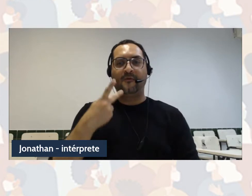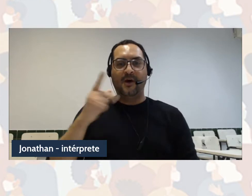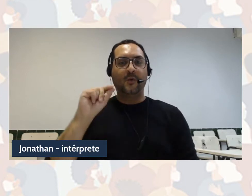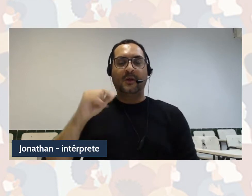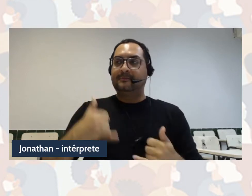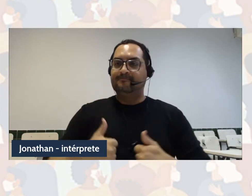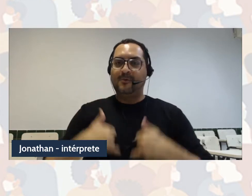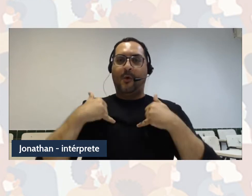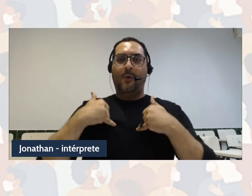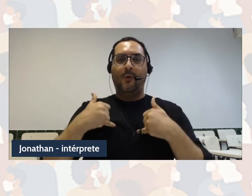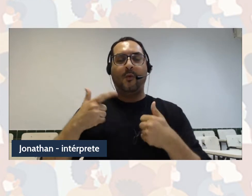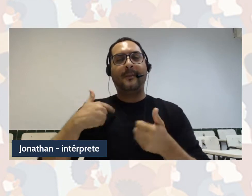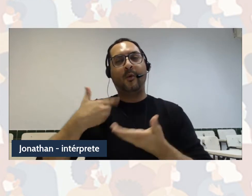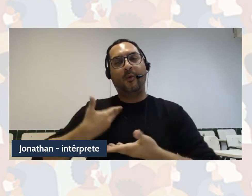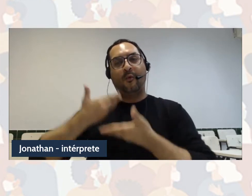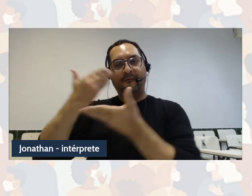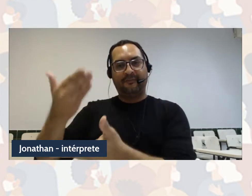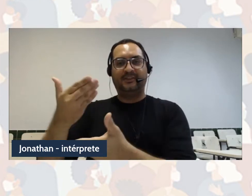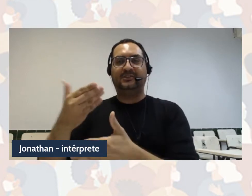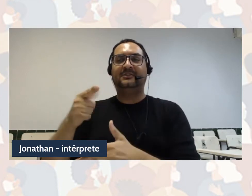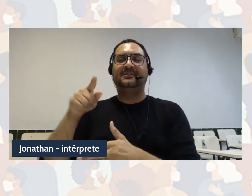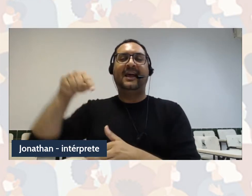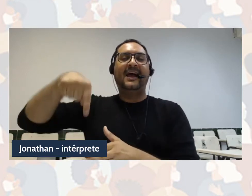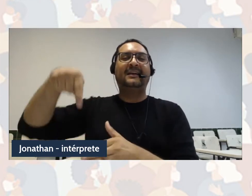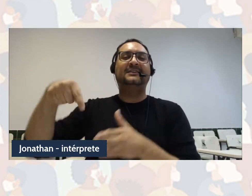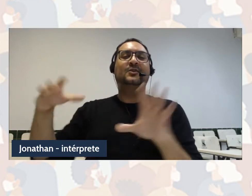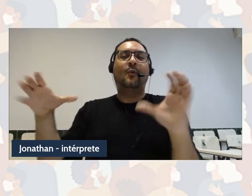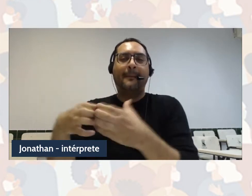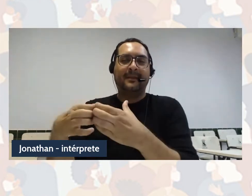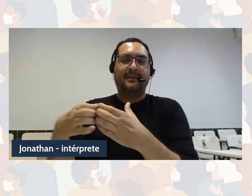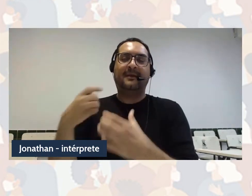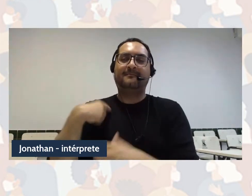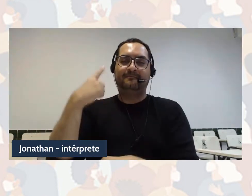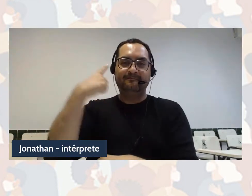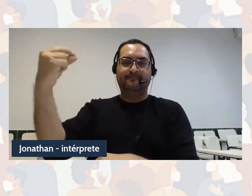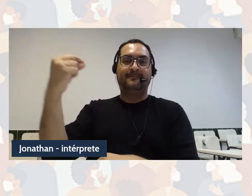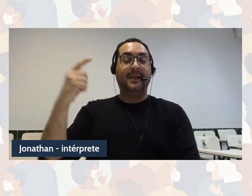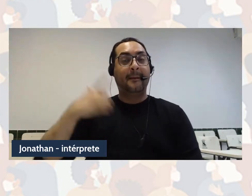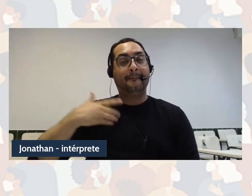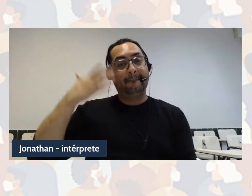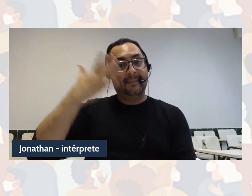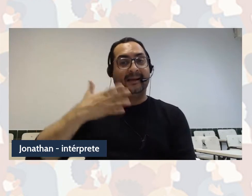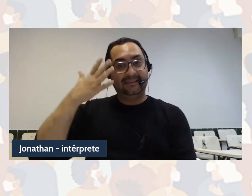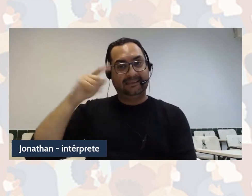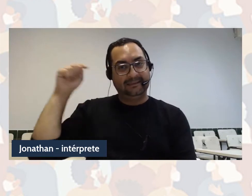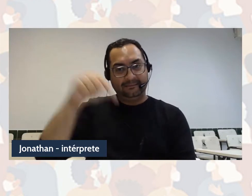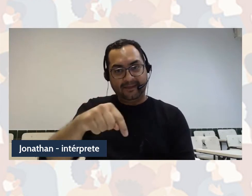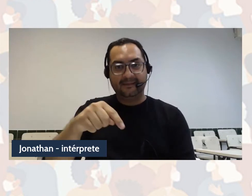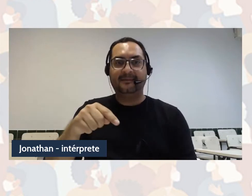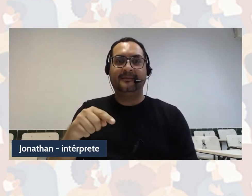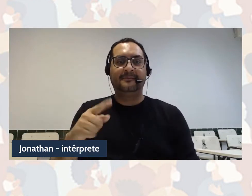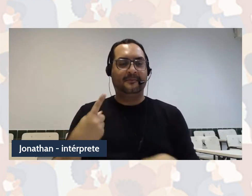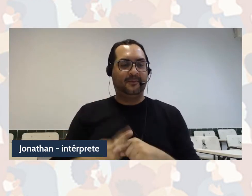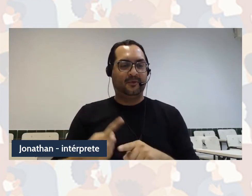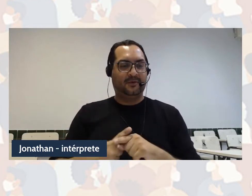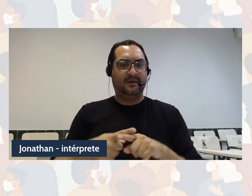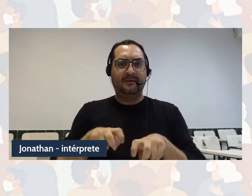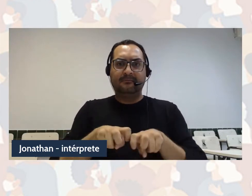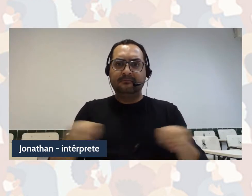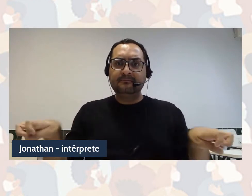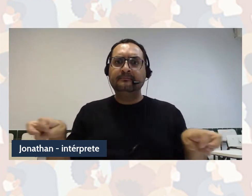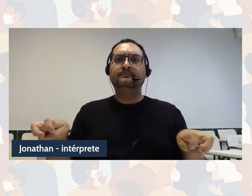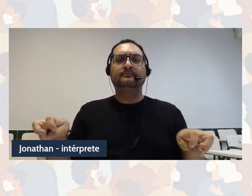pelo convite da comissão organizadora pra participar do evento, ainda mais com uma mesa que envolve